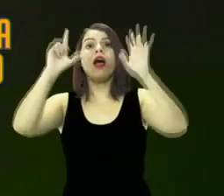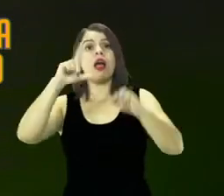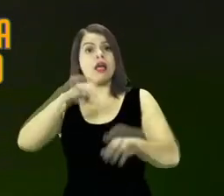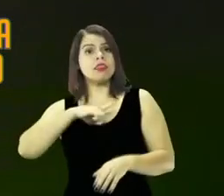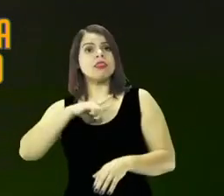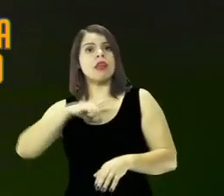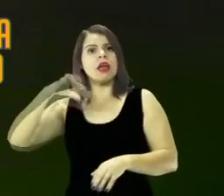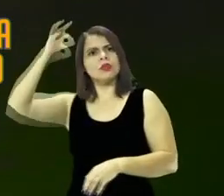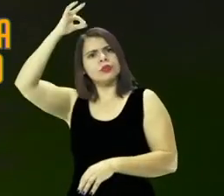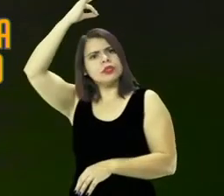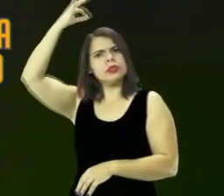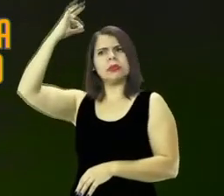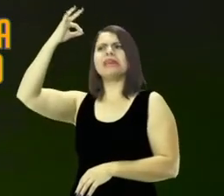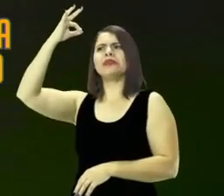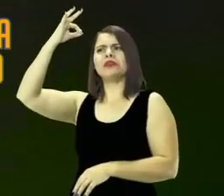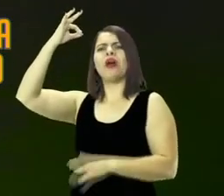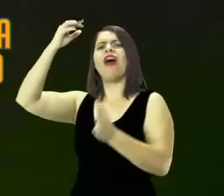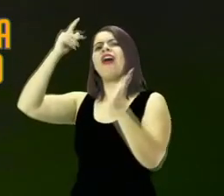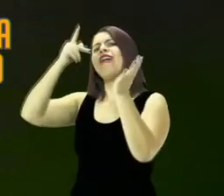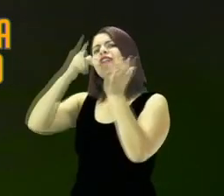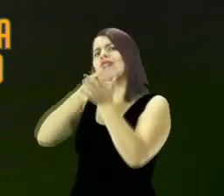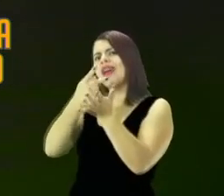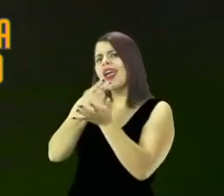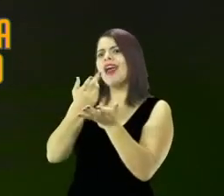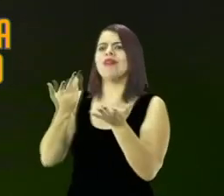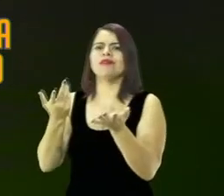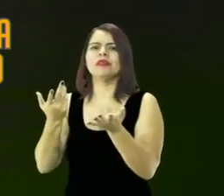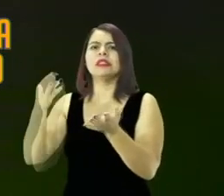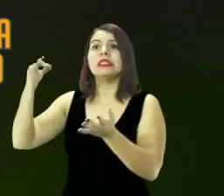e existe o espírito do erro.